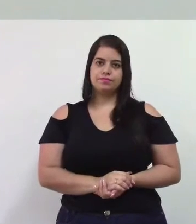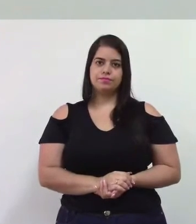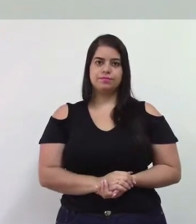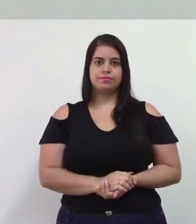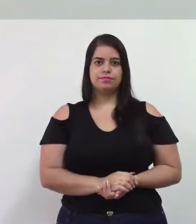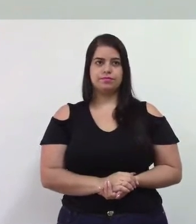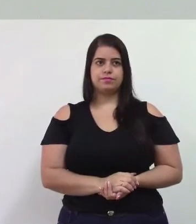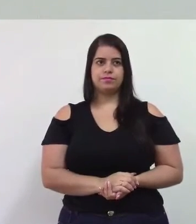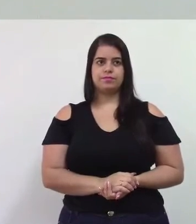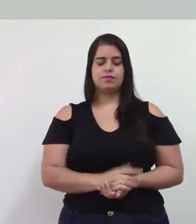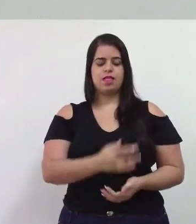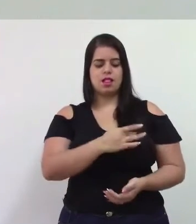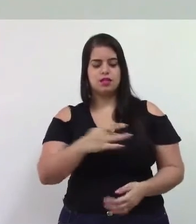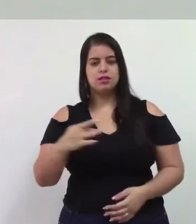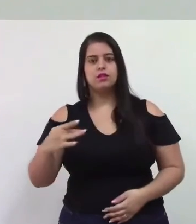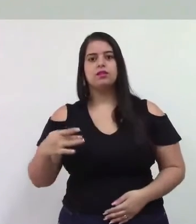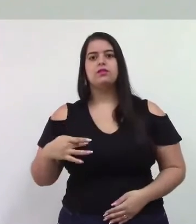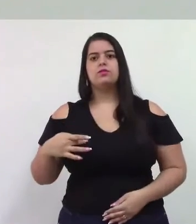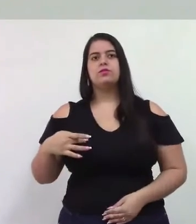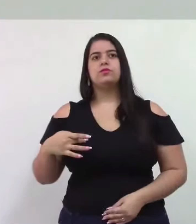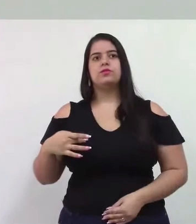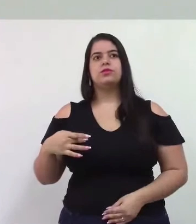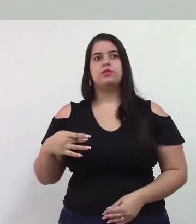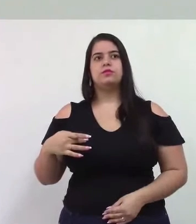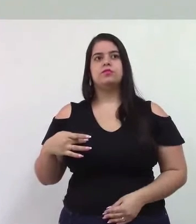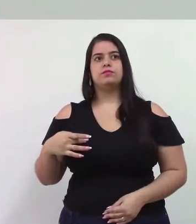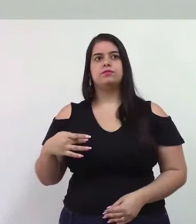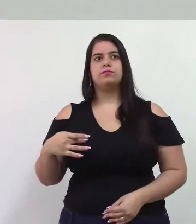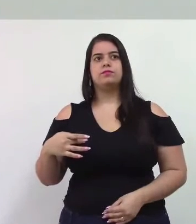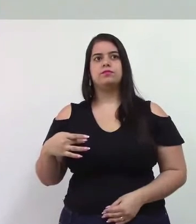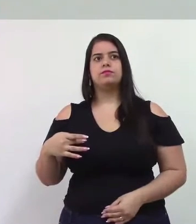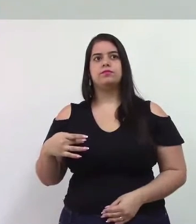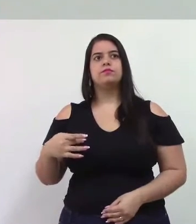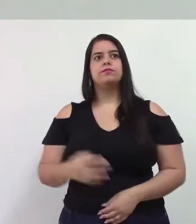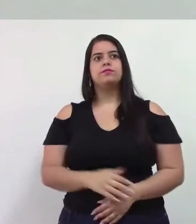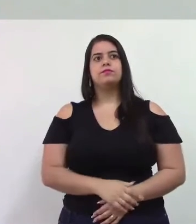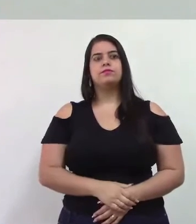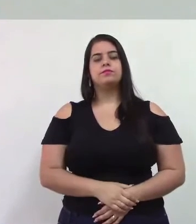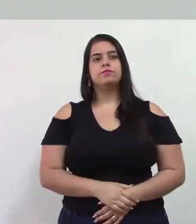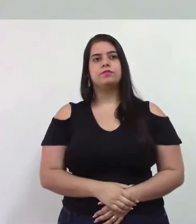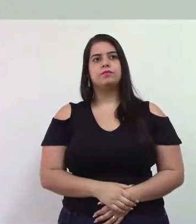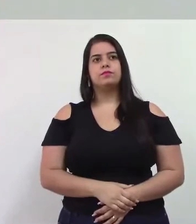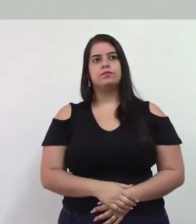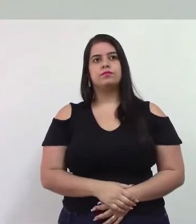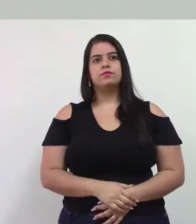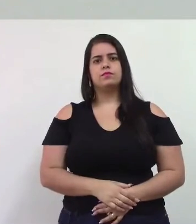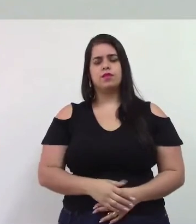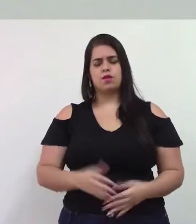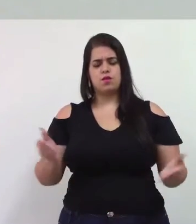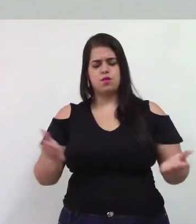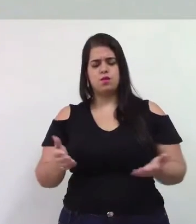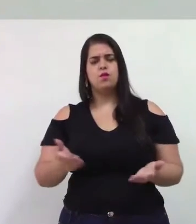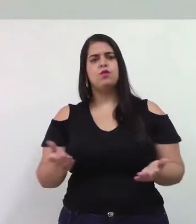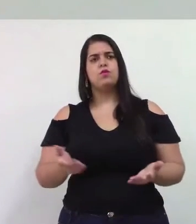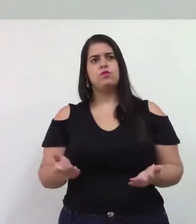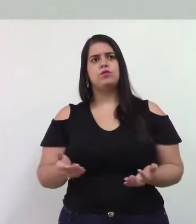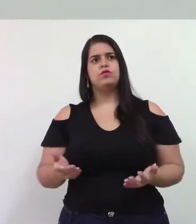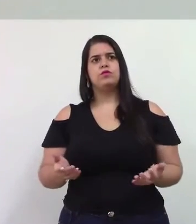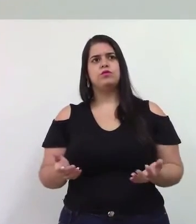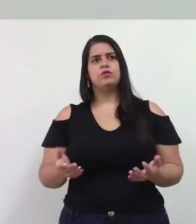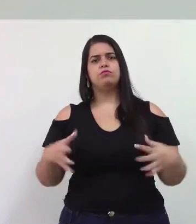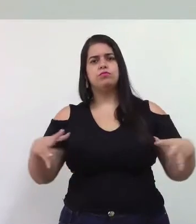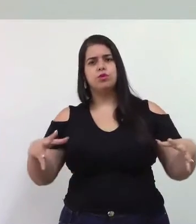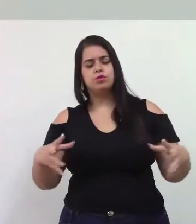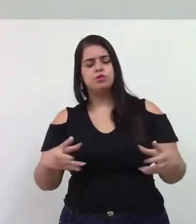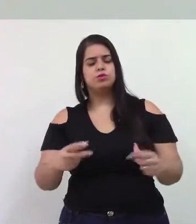e saúde para todos os aniversariantes que foi colocado aqui na data de hoje tanto por mim como pelos